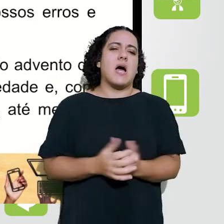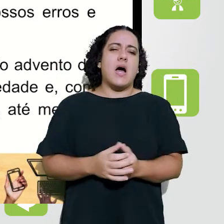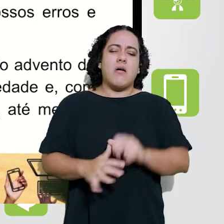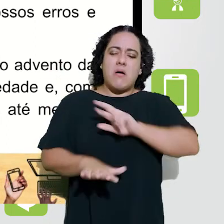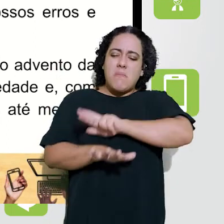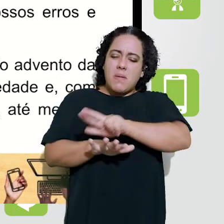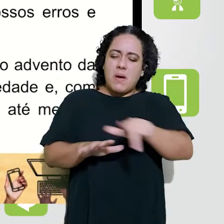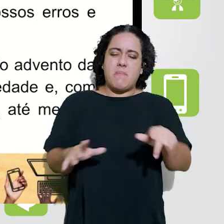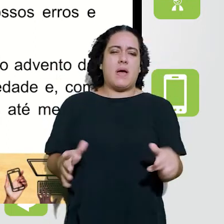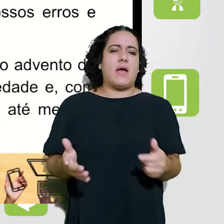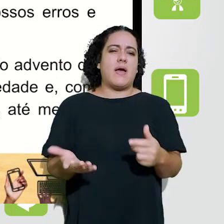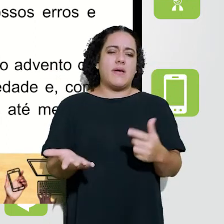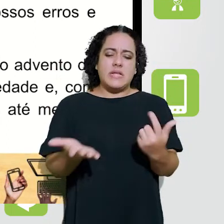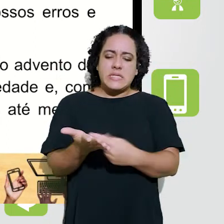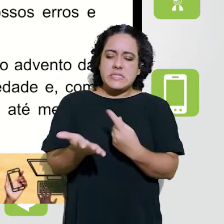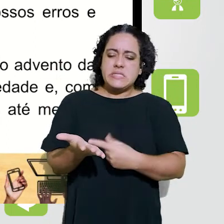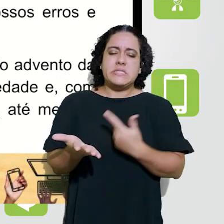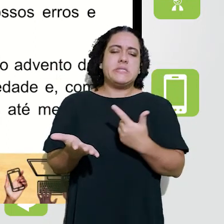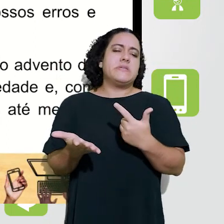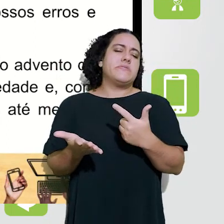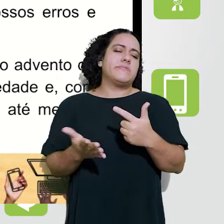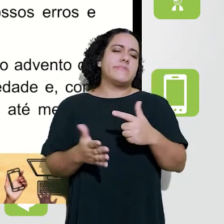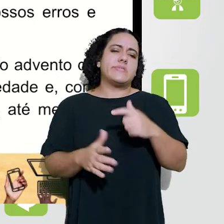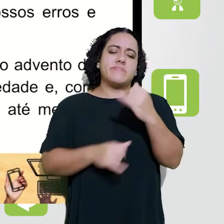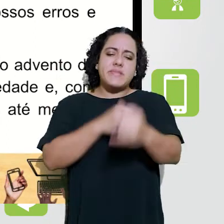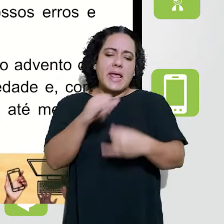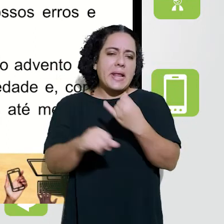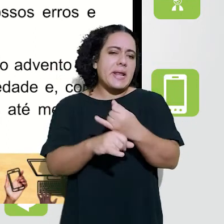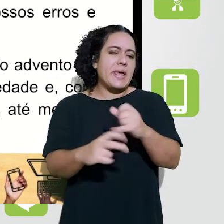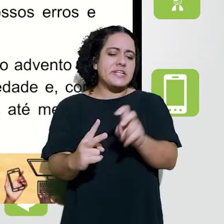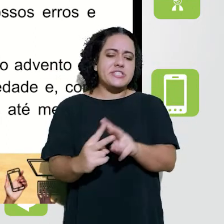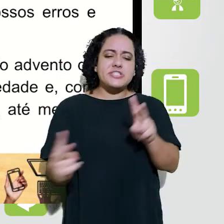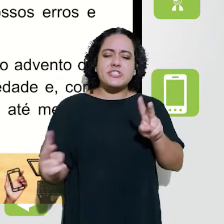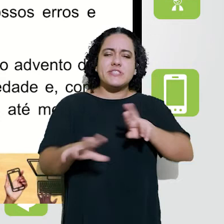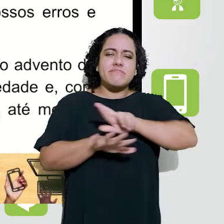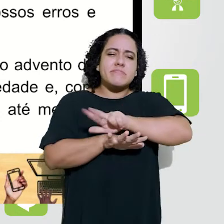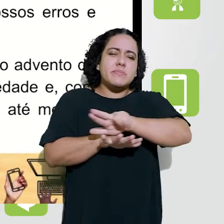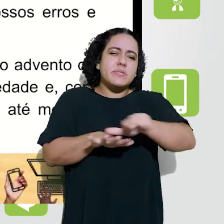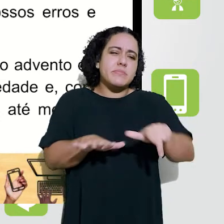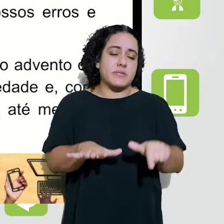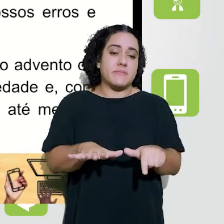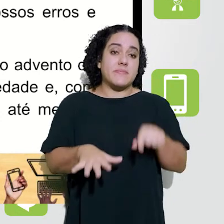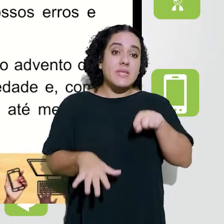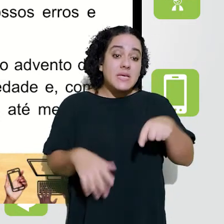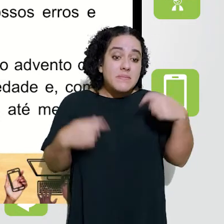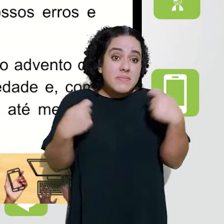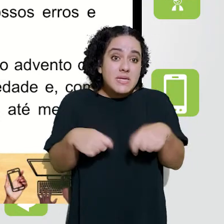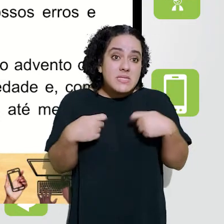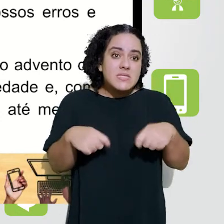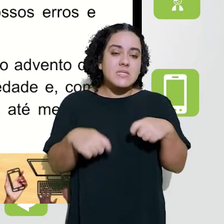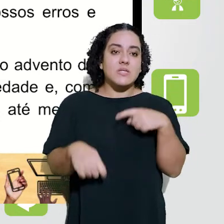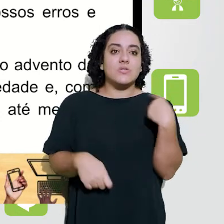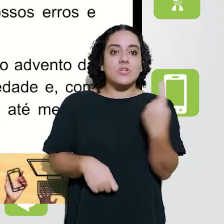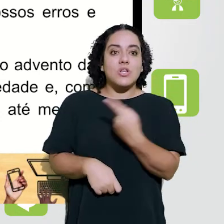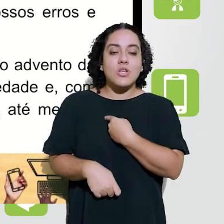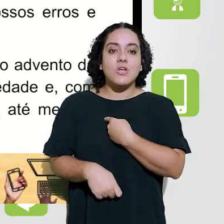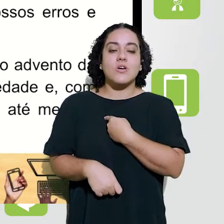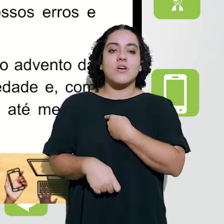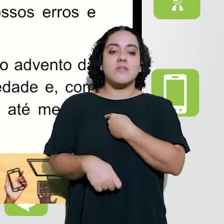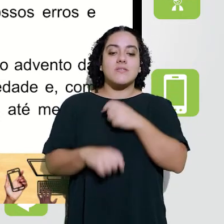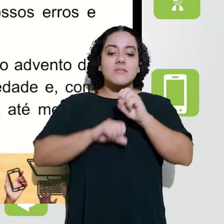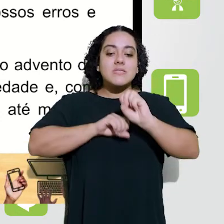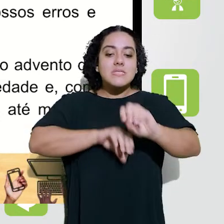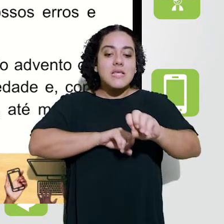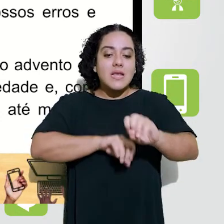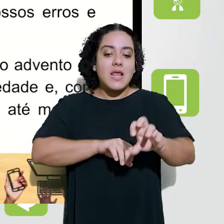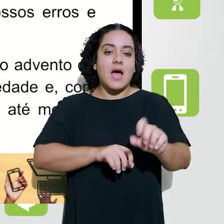tecnologias da comunicação e da informação, via internet, mídias digitais, tendo transformado a nossa sociedade,